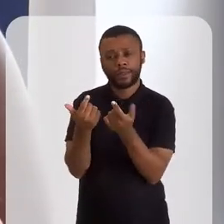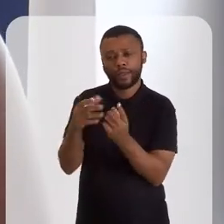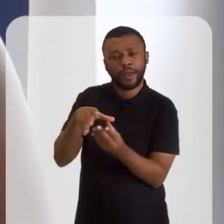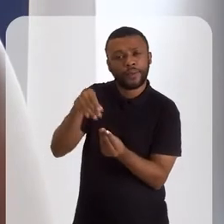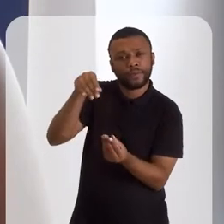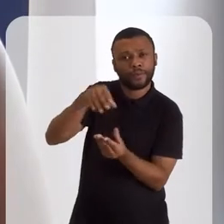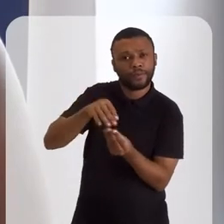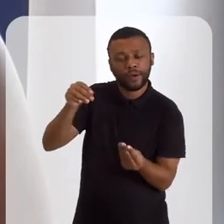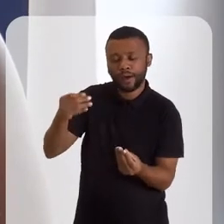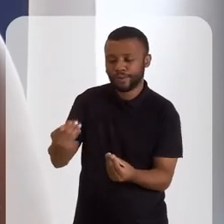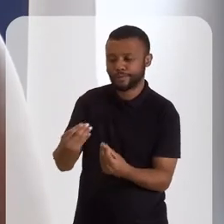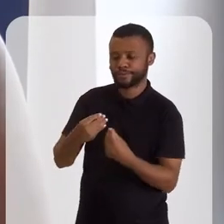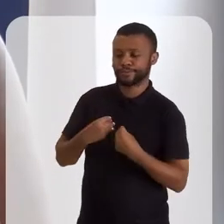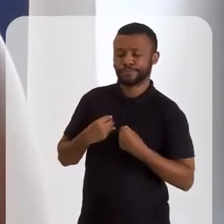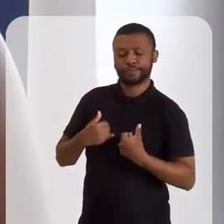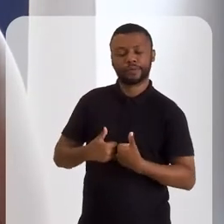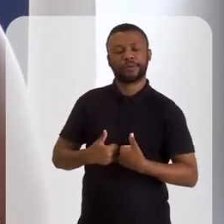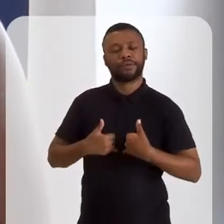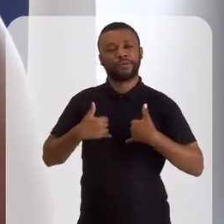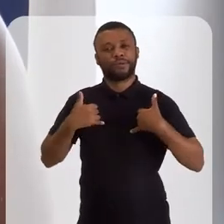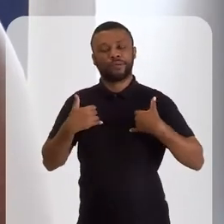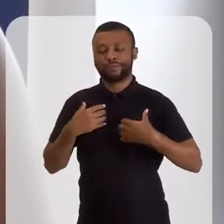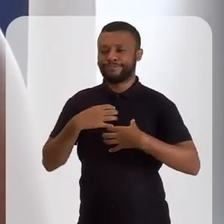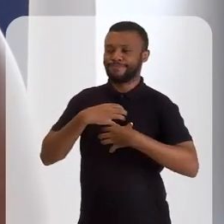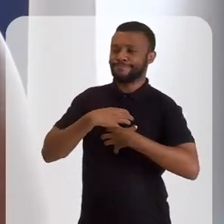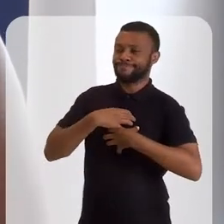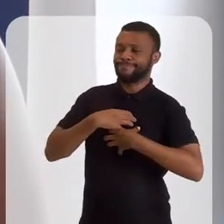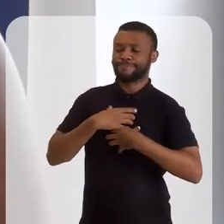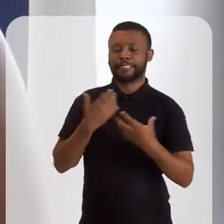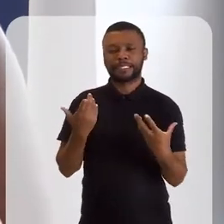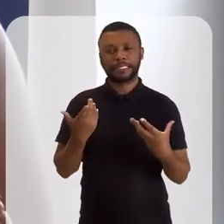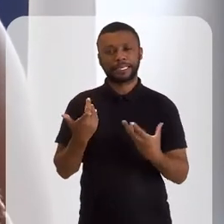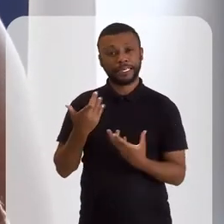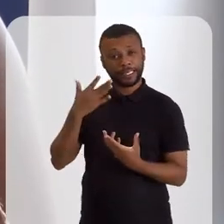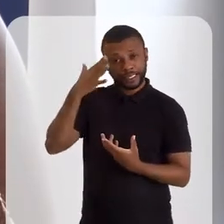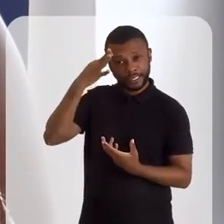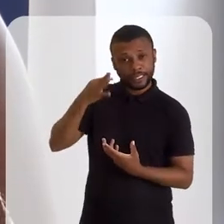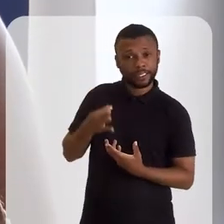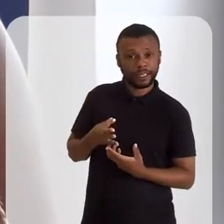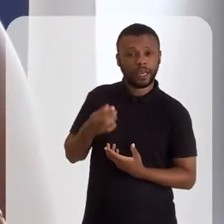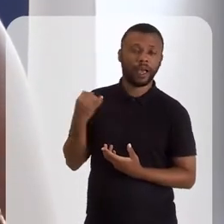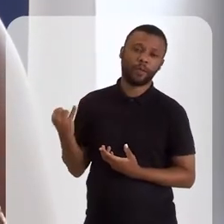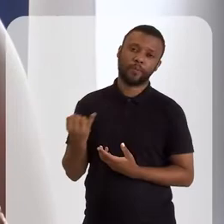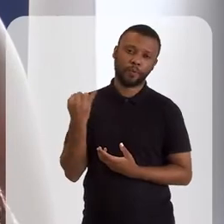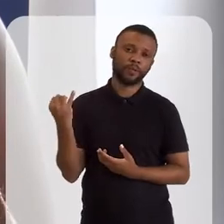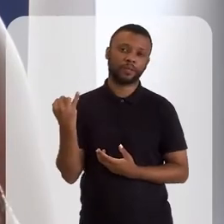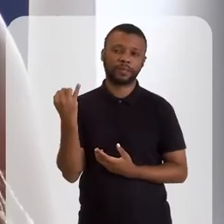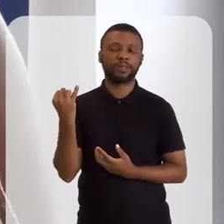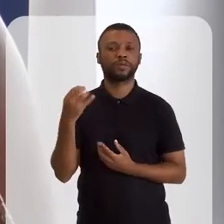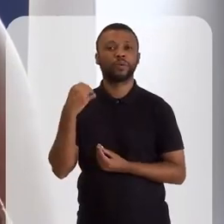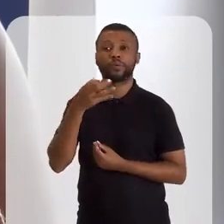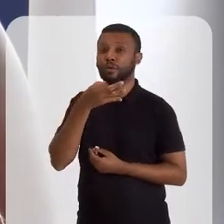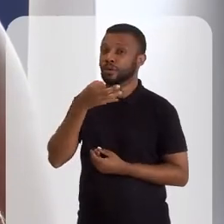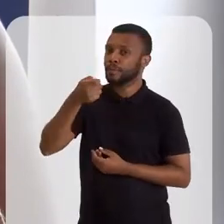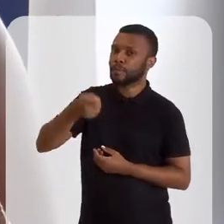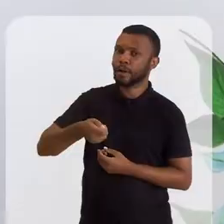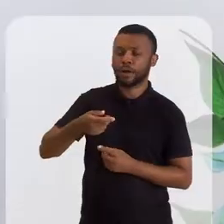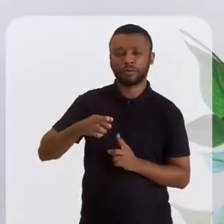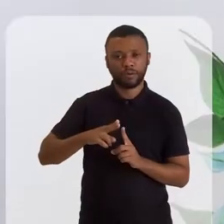sua alma, para o seu espírito e entender a importância de como se posicionar até com a sua própria